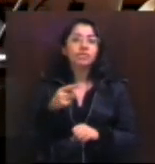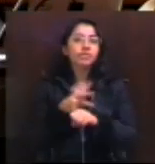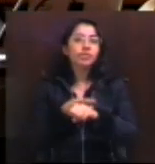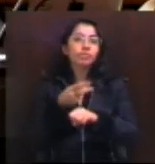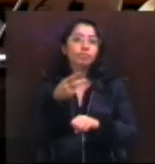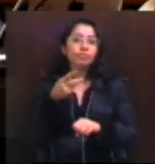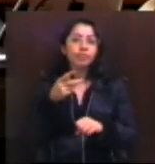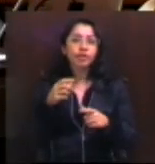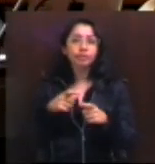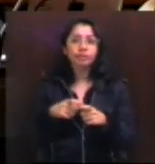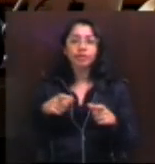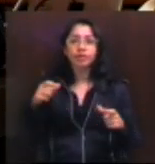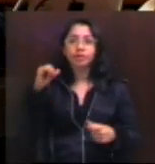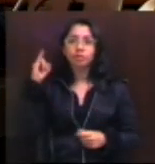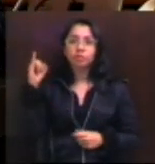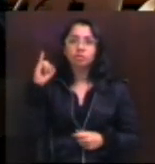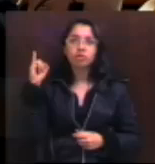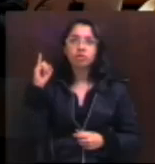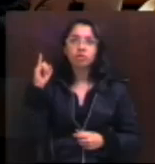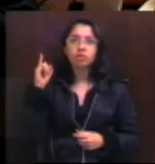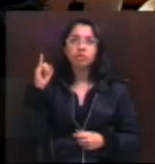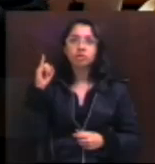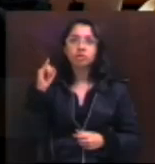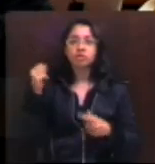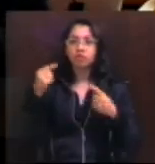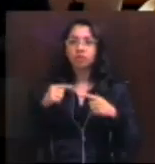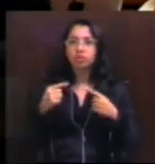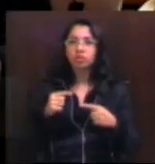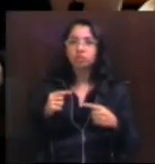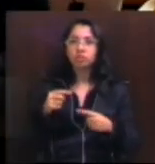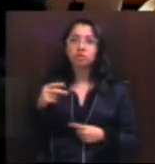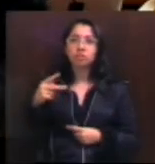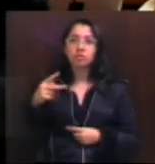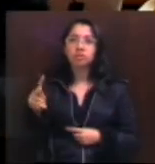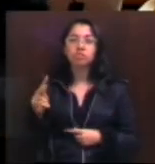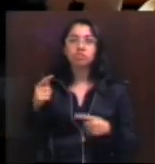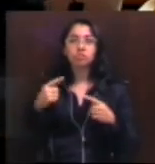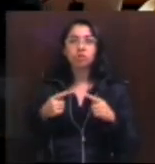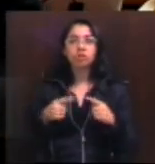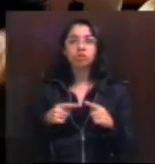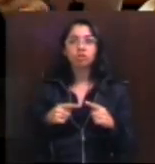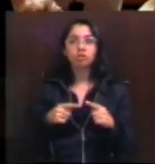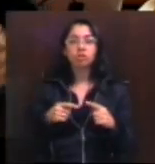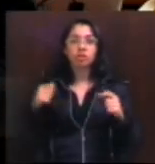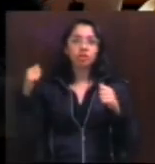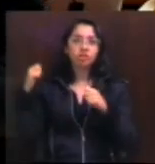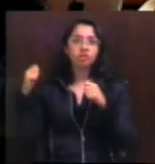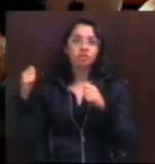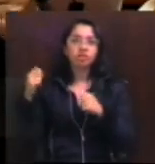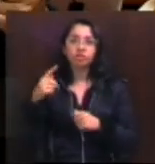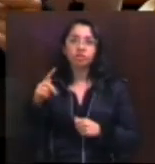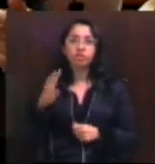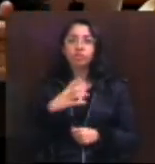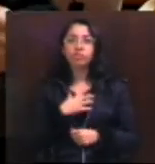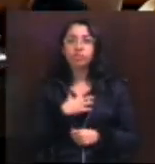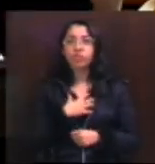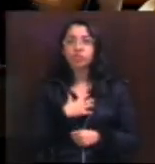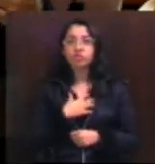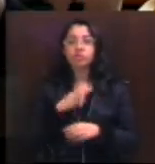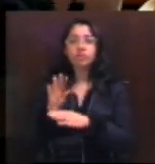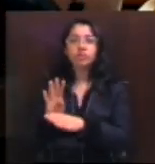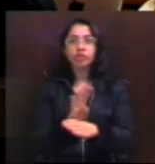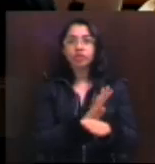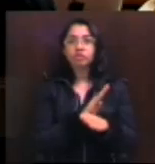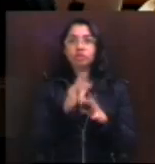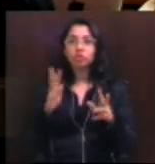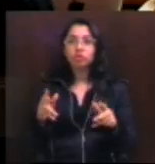inclusive, do grande expediente de hoje. Ao lutar, a sua luta, ao fazer a sua reivindicação da sua maneira, eles auxiliam a